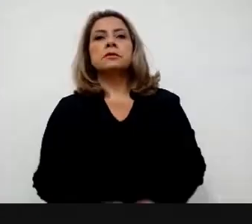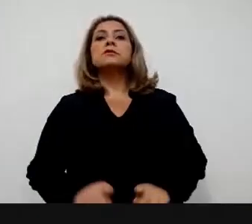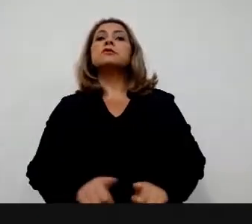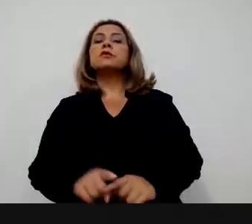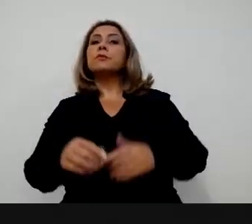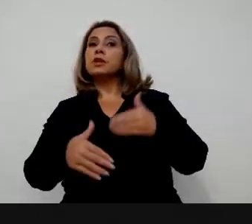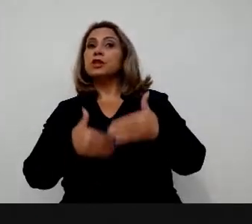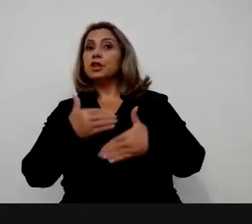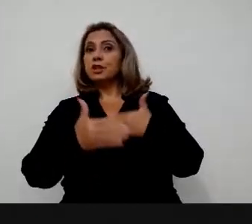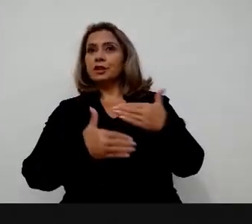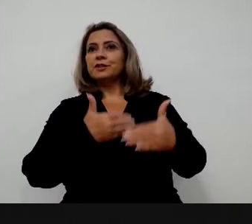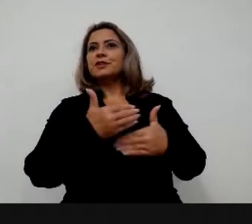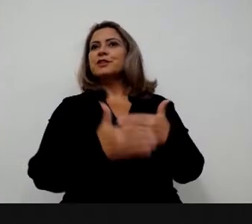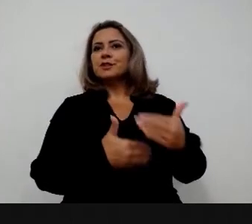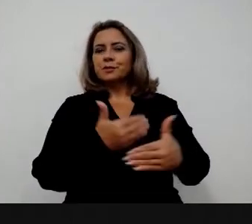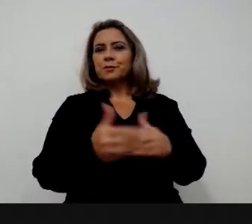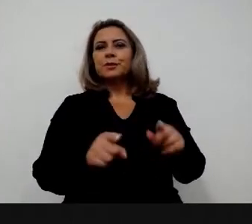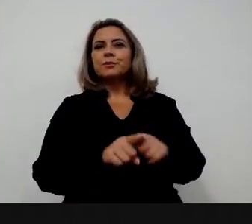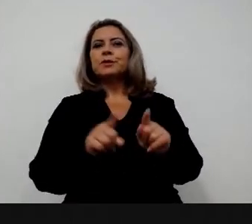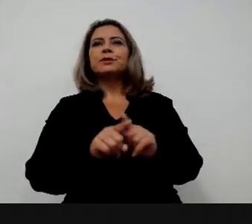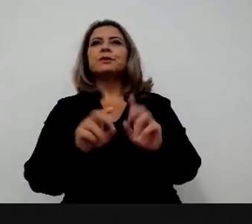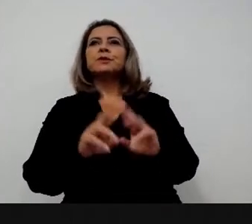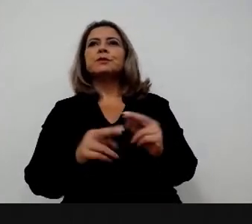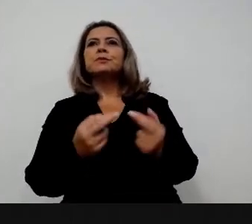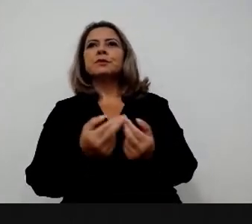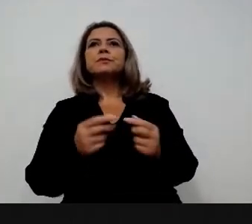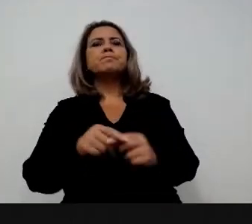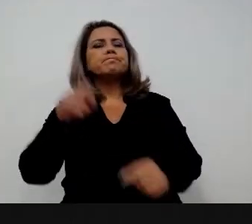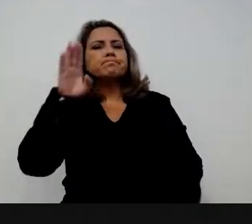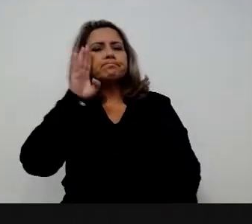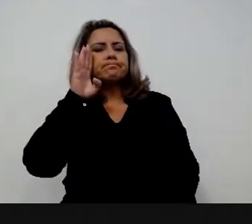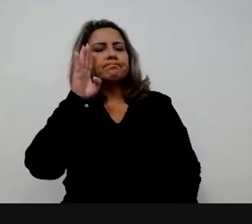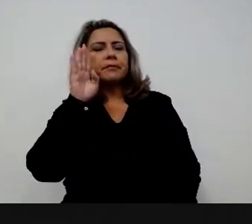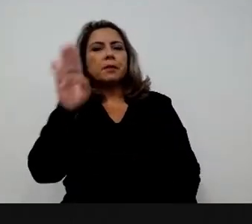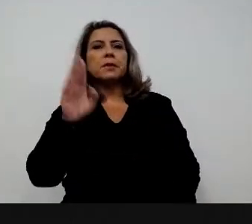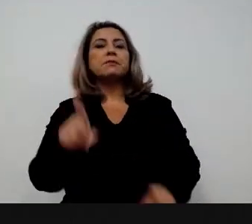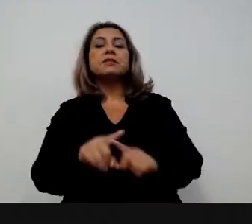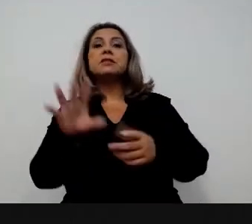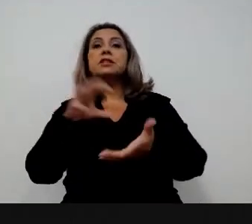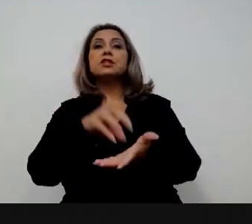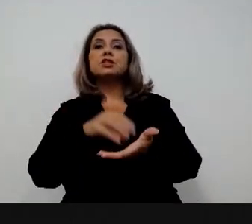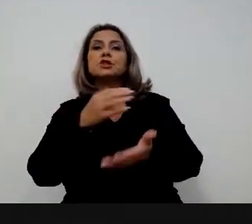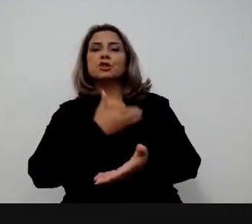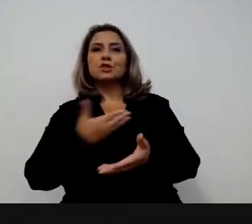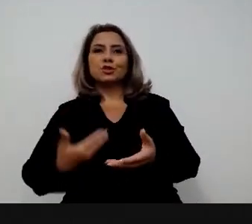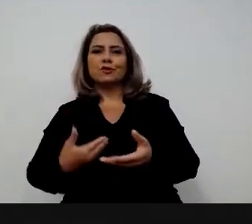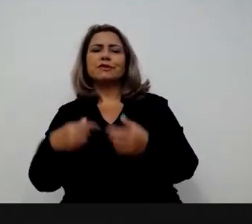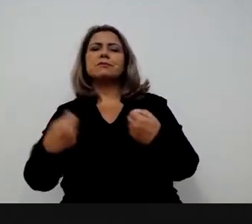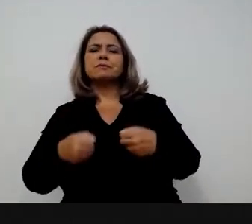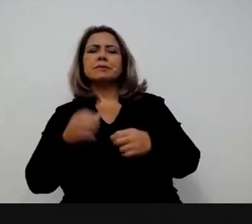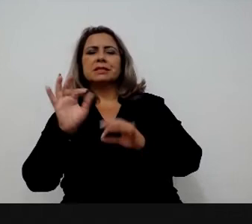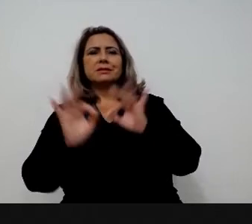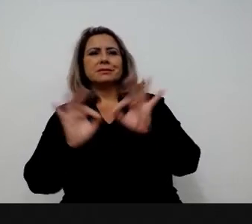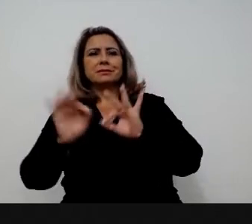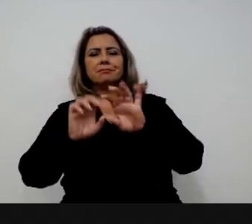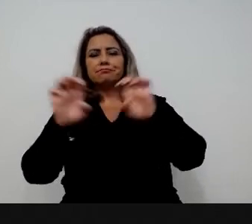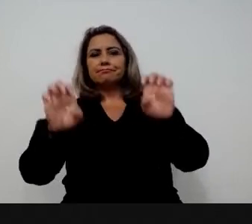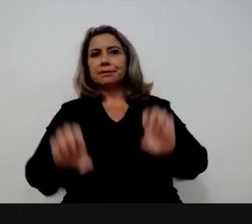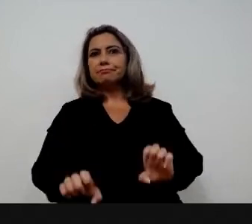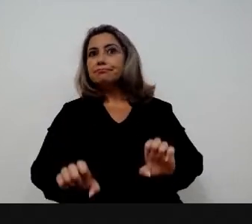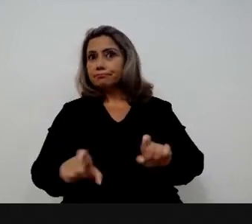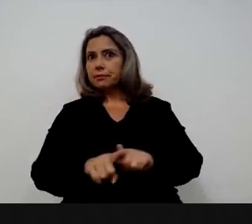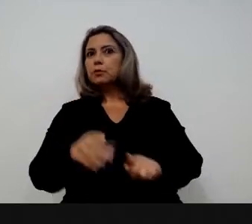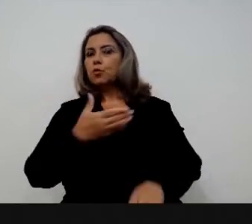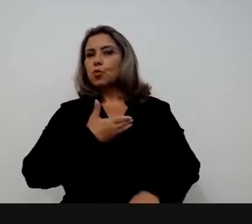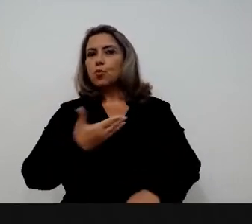Nesse processo de acessão ao CDE, um dos elementos principais é que o centro de governo seja bem estruturado, tenha uma governança